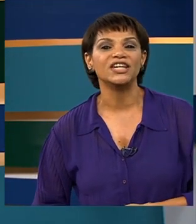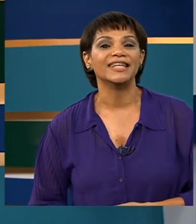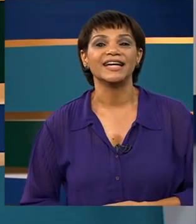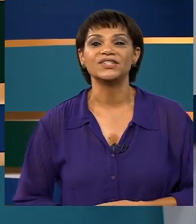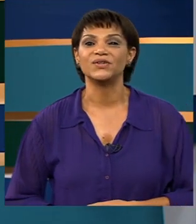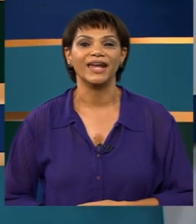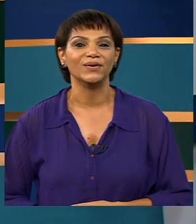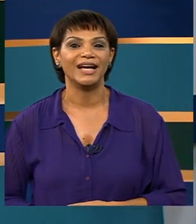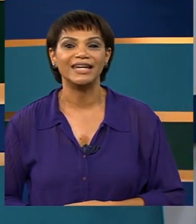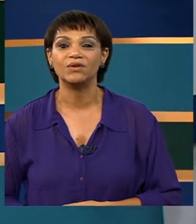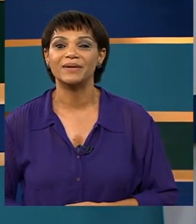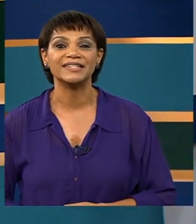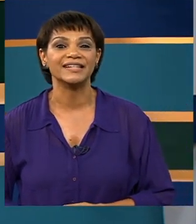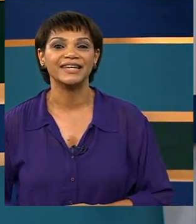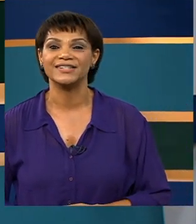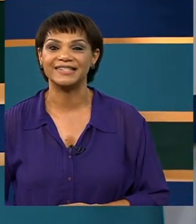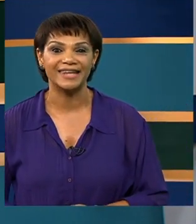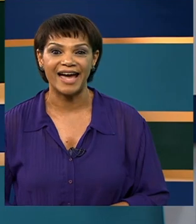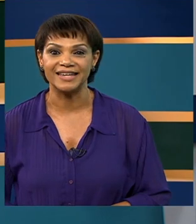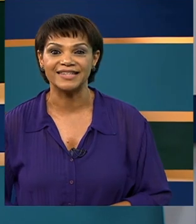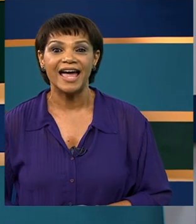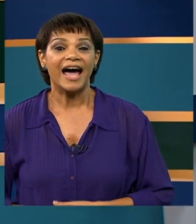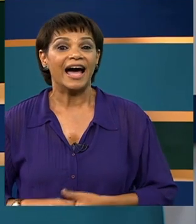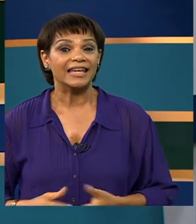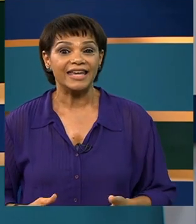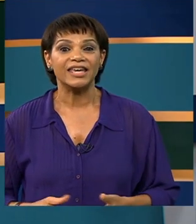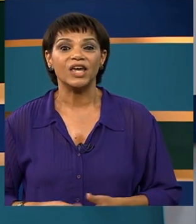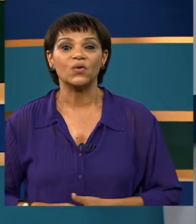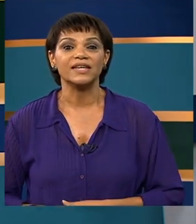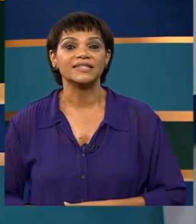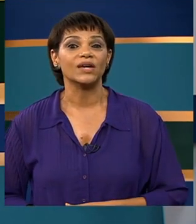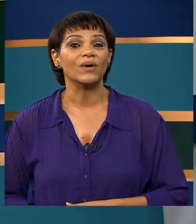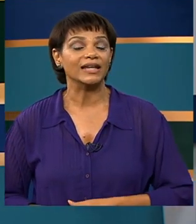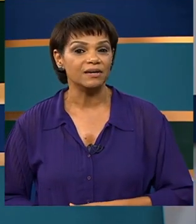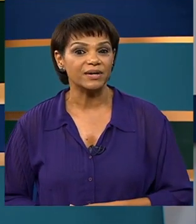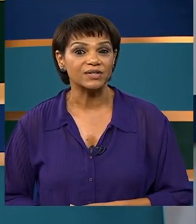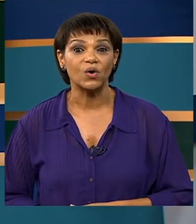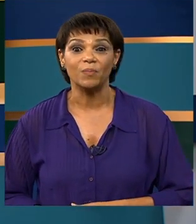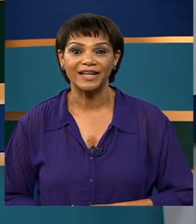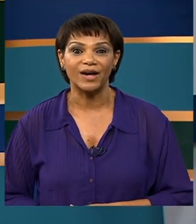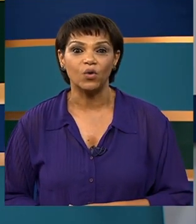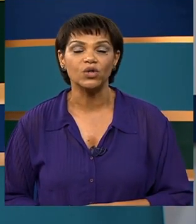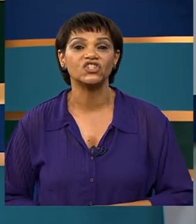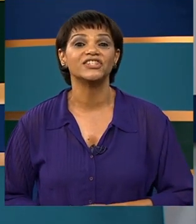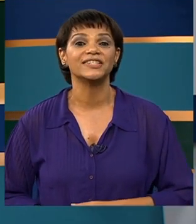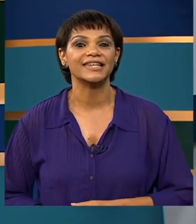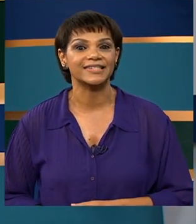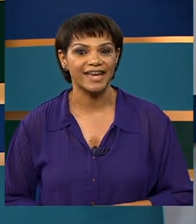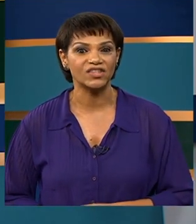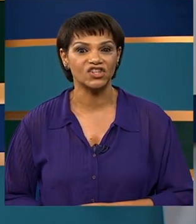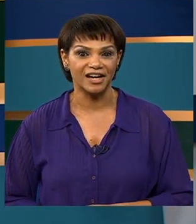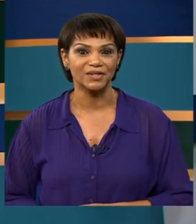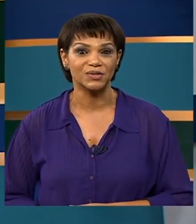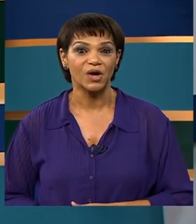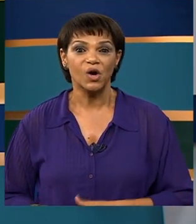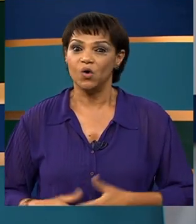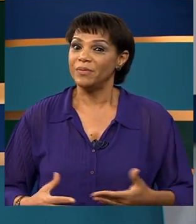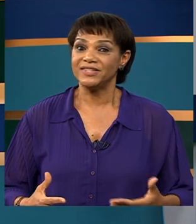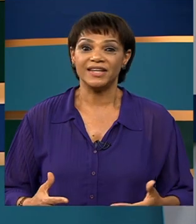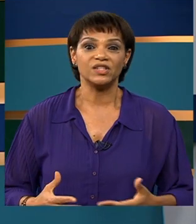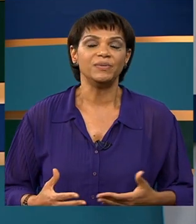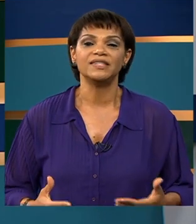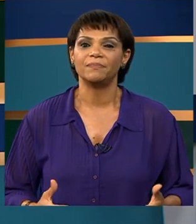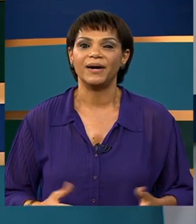pelo Dia Nacional da Língua Brasileira de Sinais. A lei que reconheceu a Libras completa hoje 17 anos,